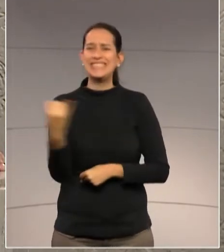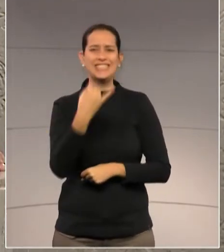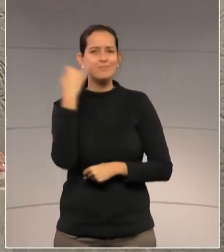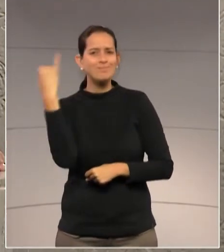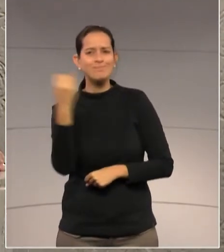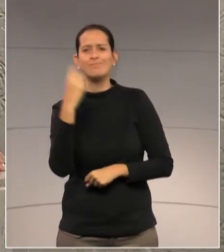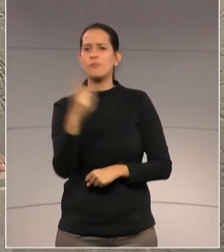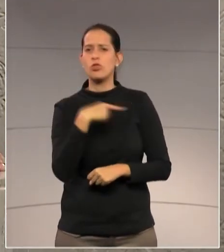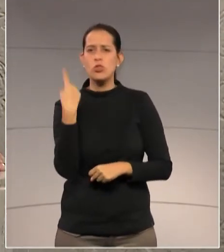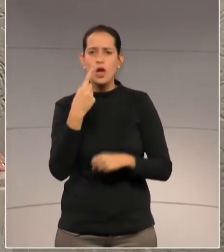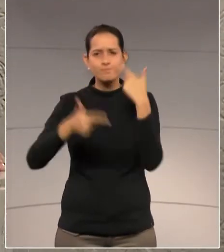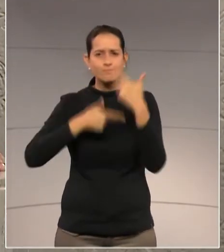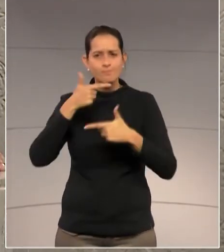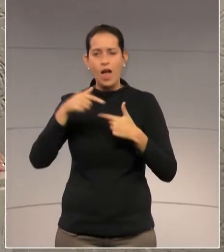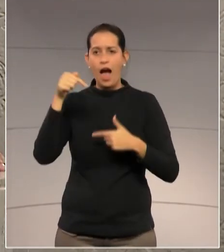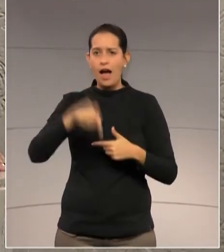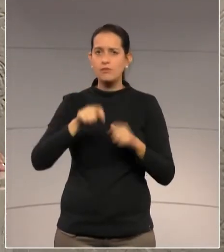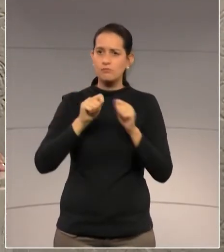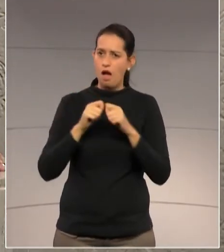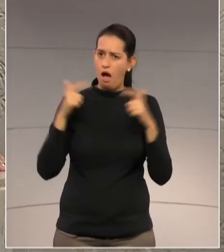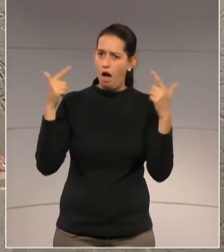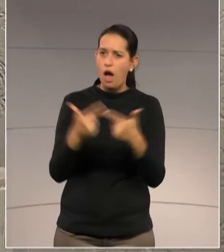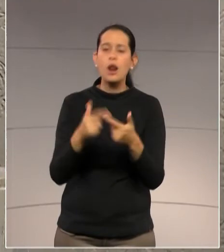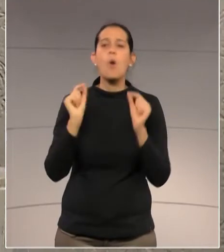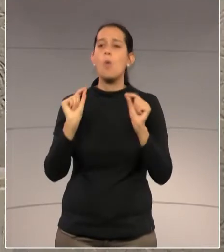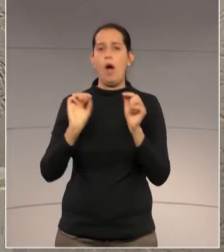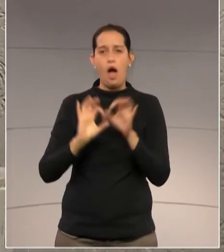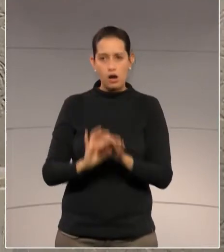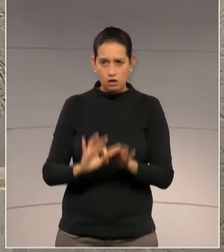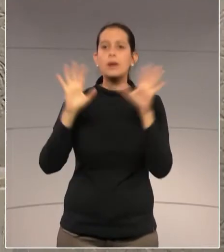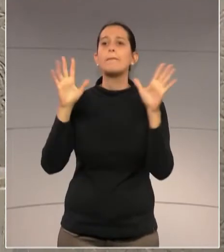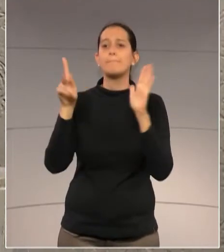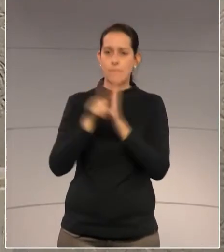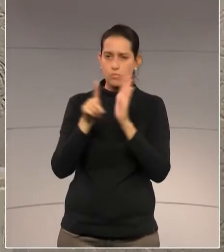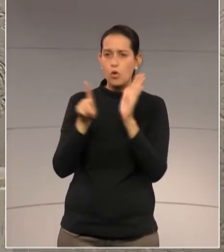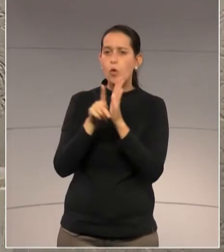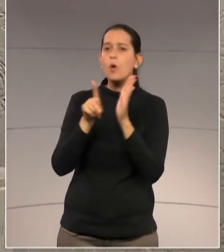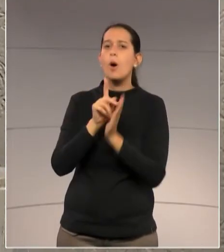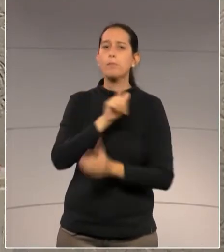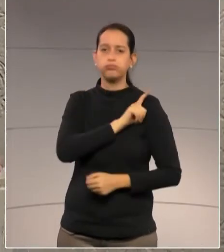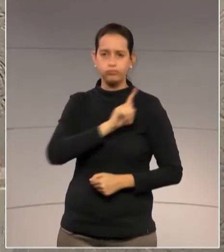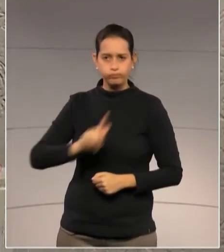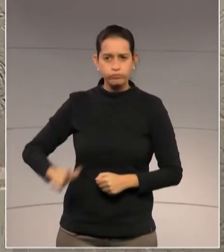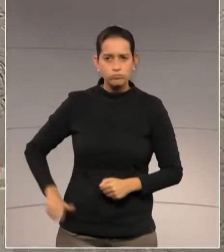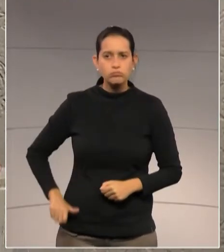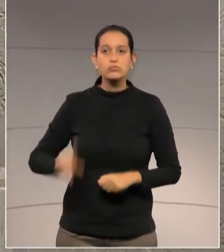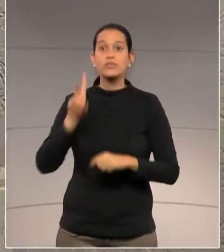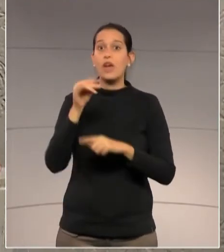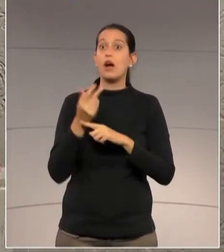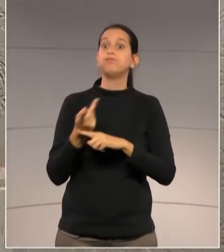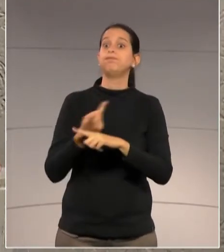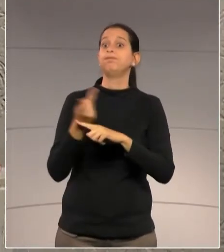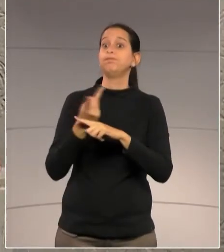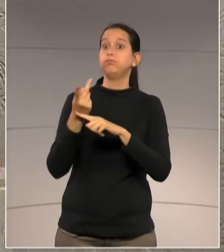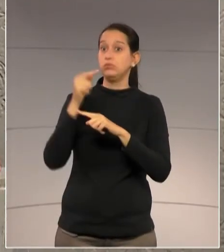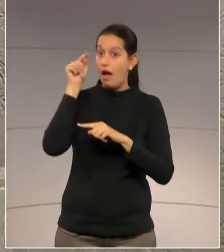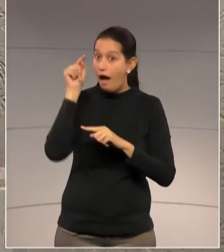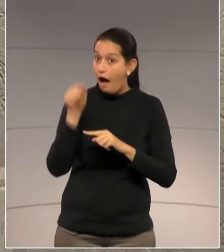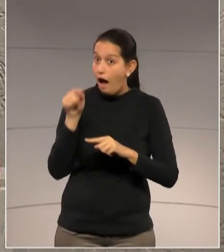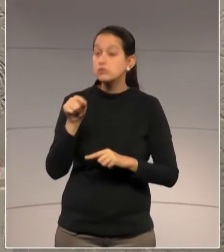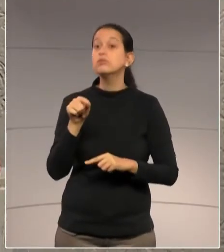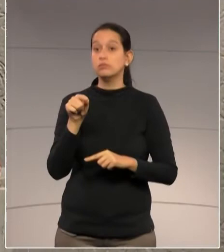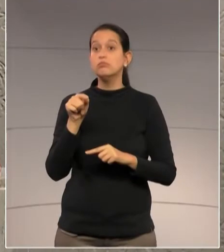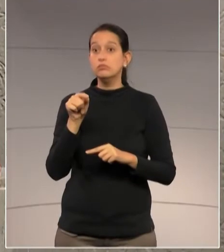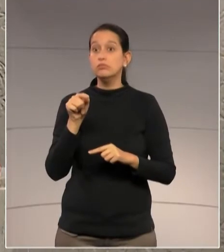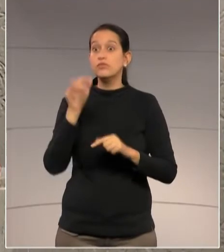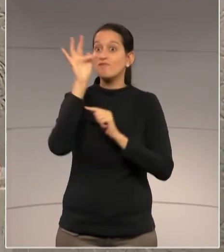legislativa é conceder autorização. O governo do Estado vai ter que procurar o governo federal para buscar o aval. Mas acho que, independente